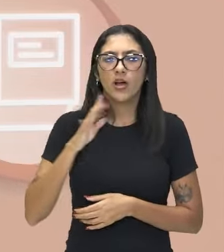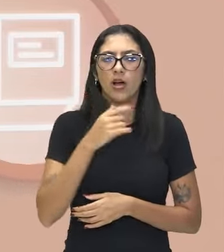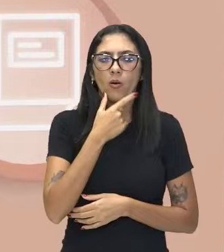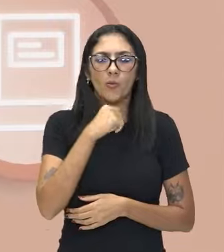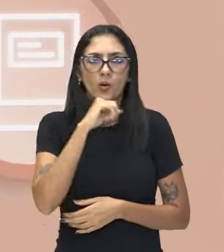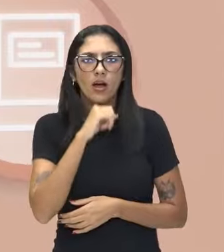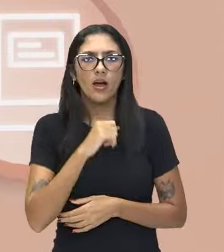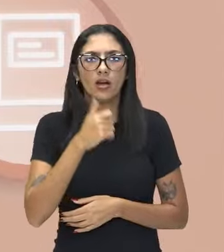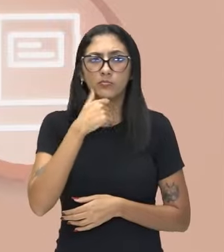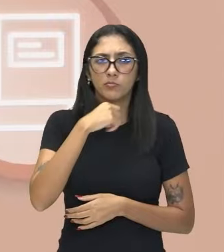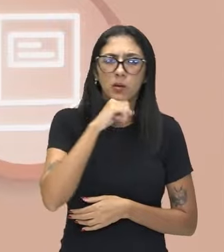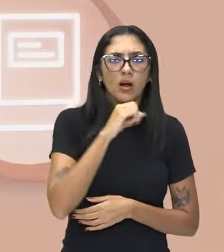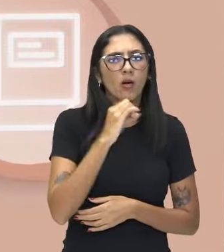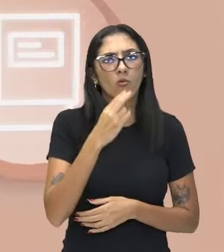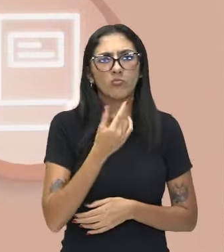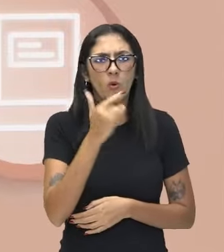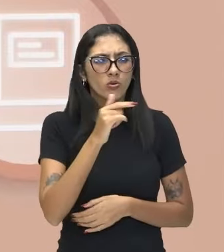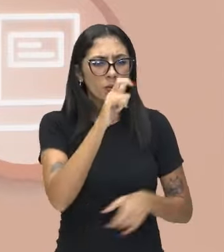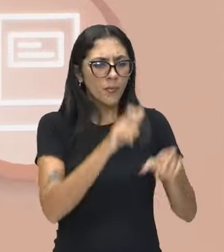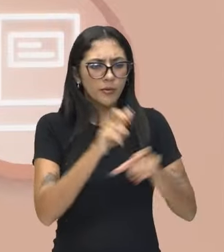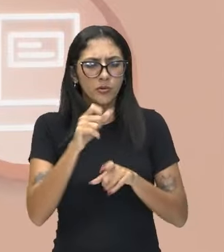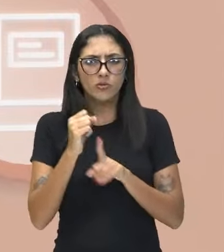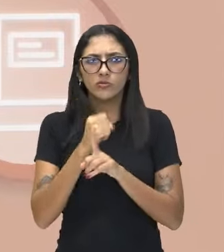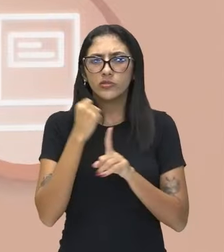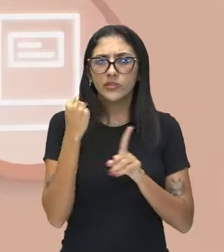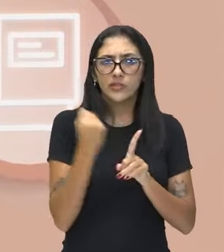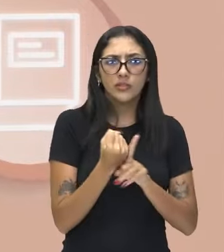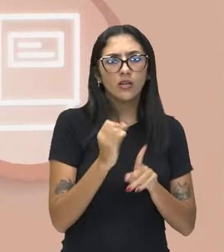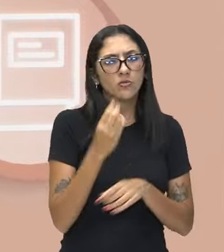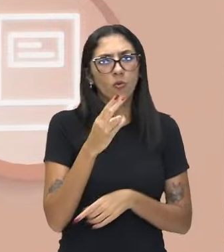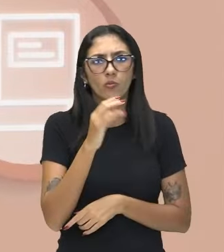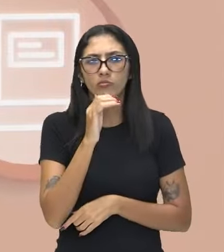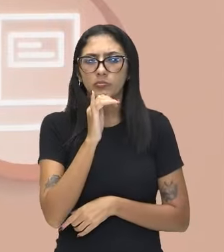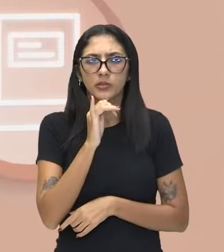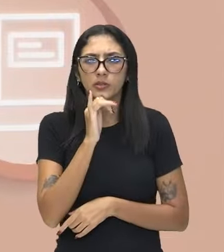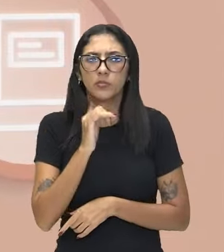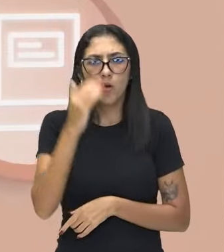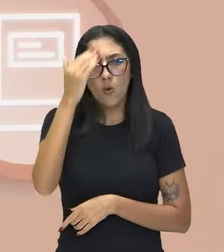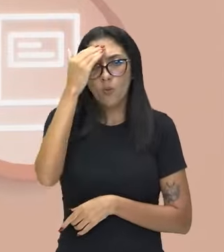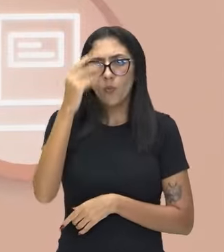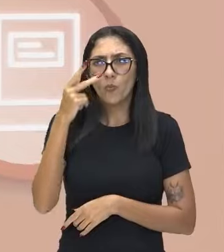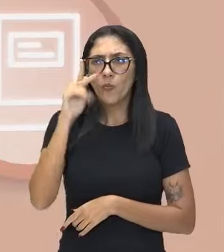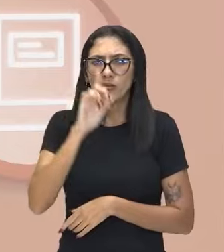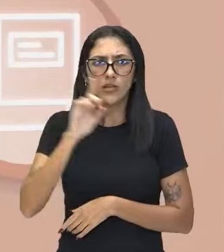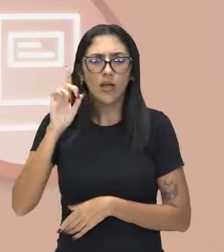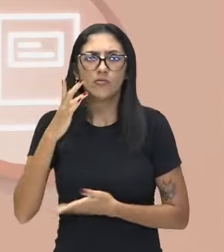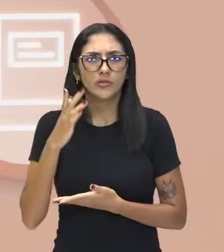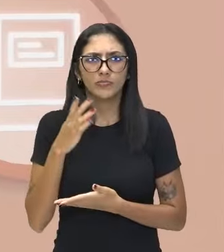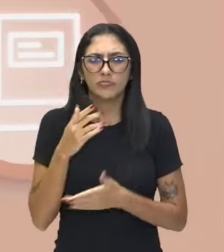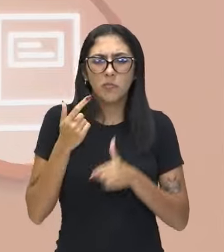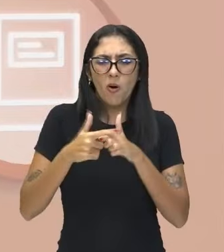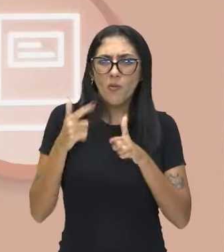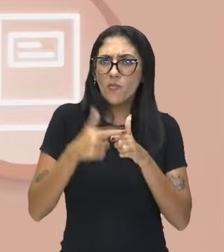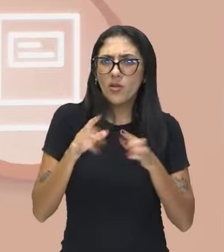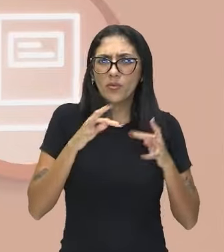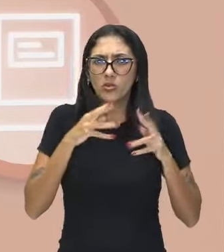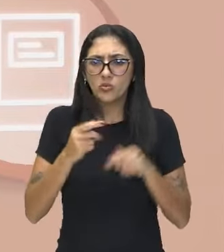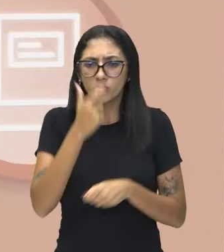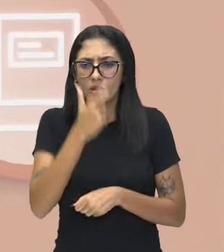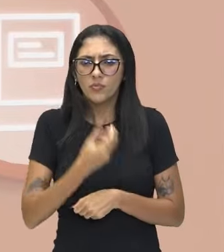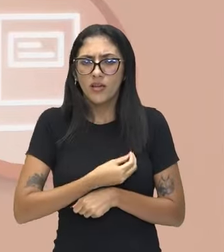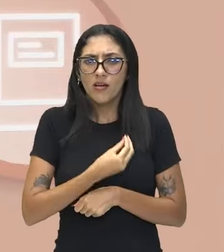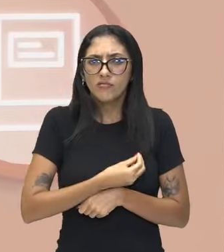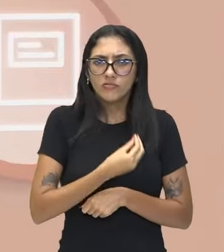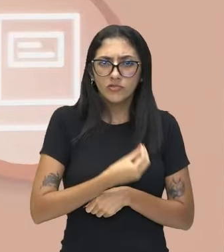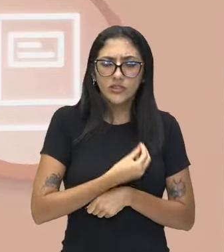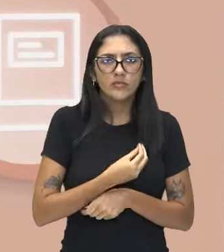irmãos, da sociedade como um todo. De Deus, eu não posso jogar as consequências dessa escolha, porque foram